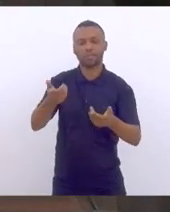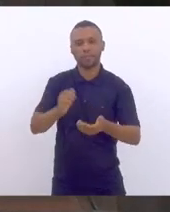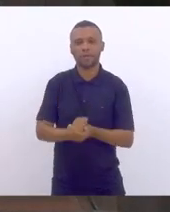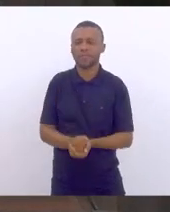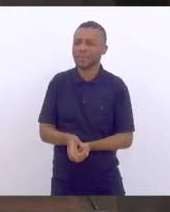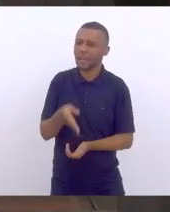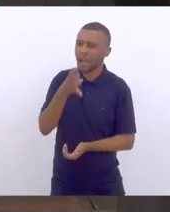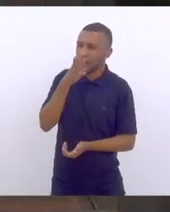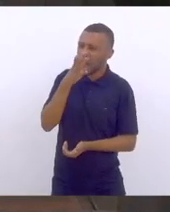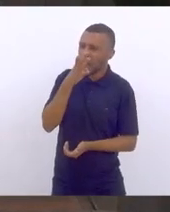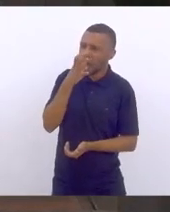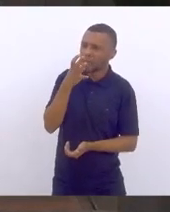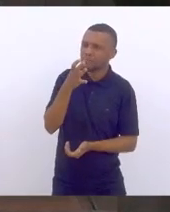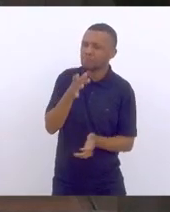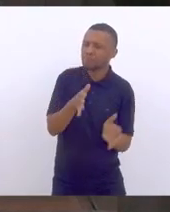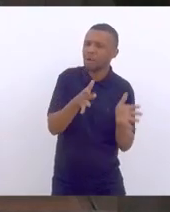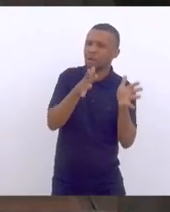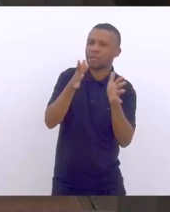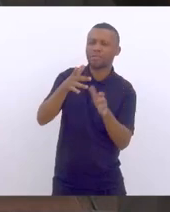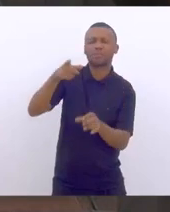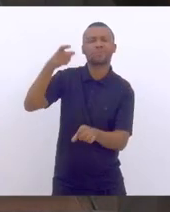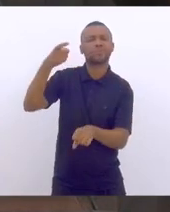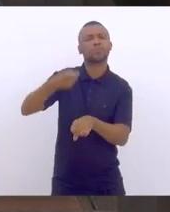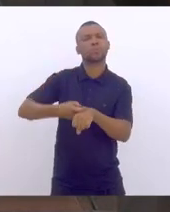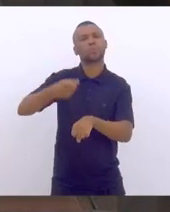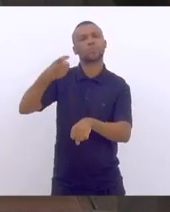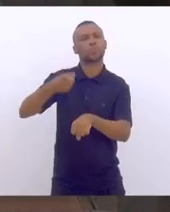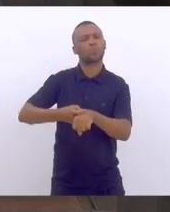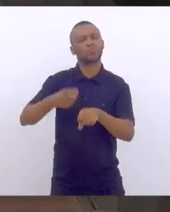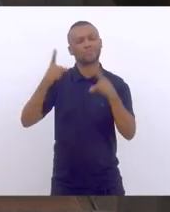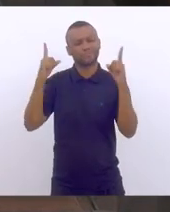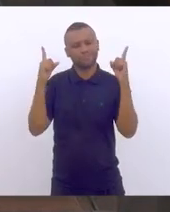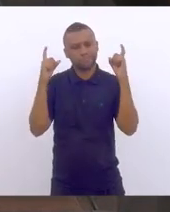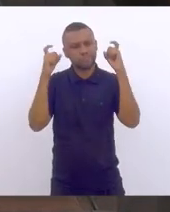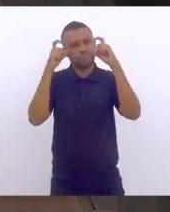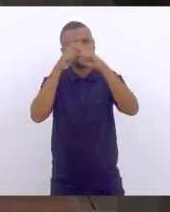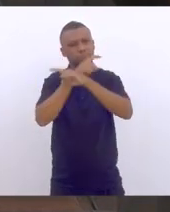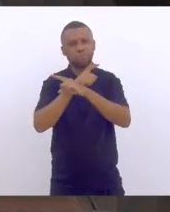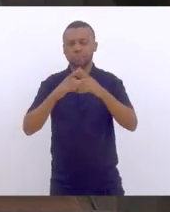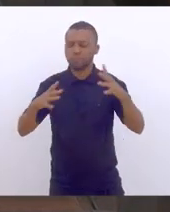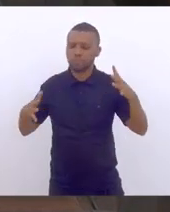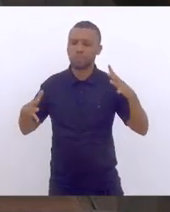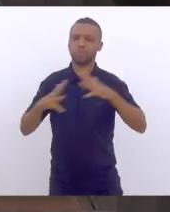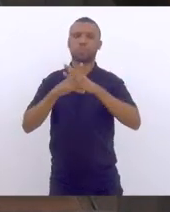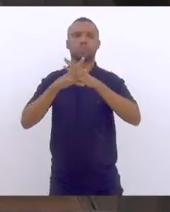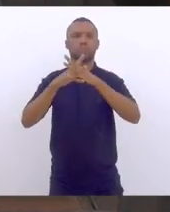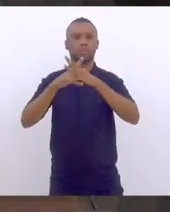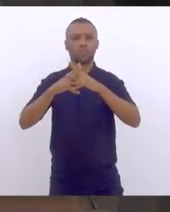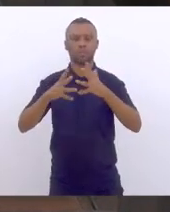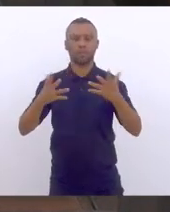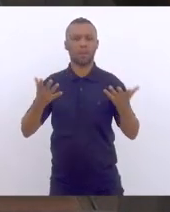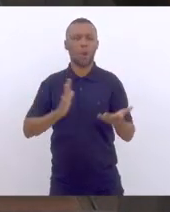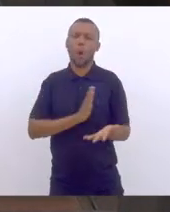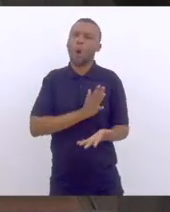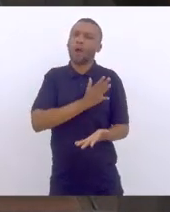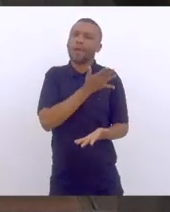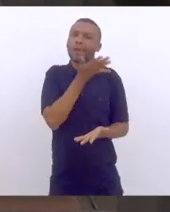tão duro, tão difícil, tão horripilante. e,